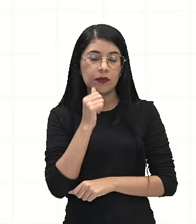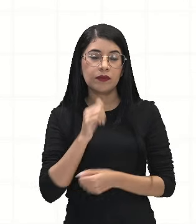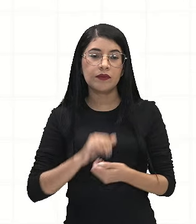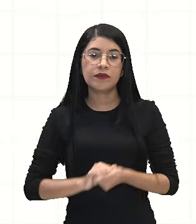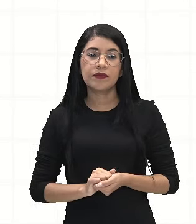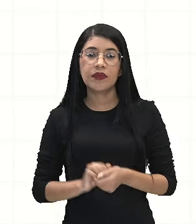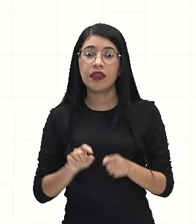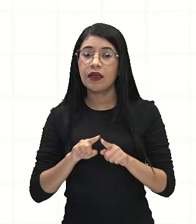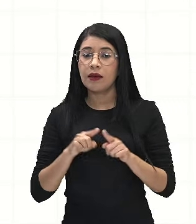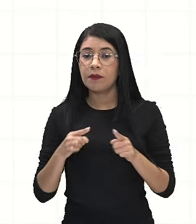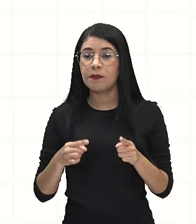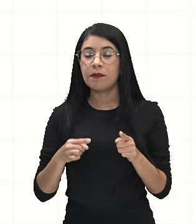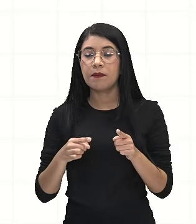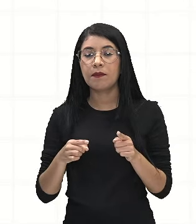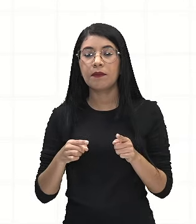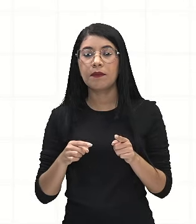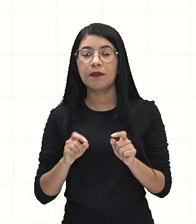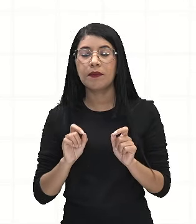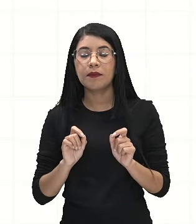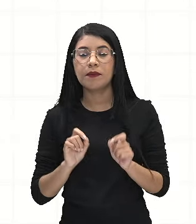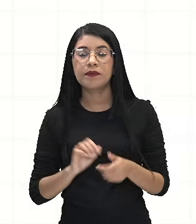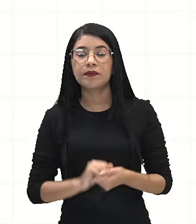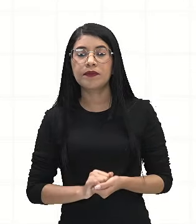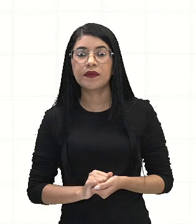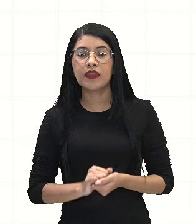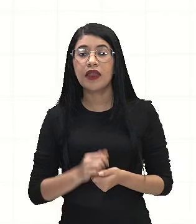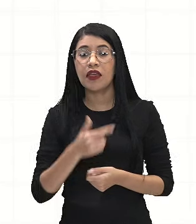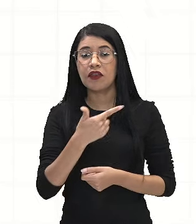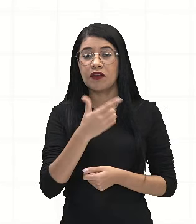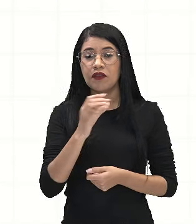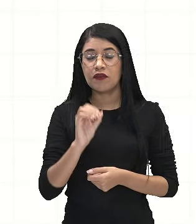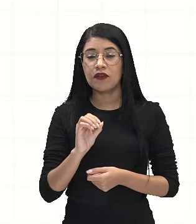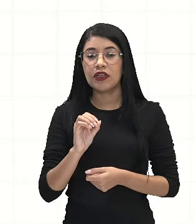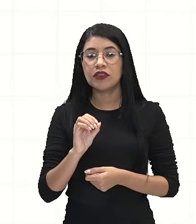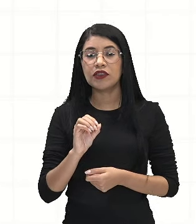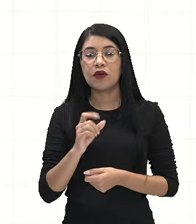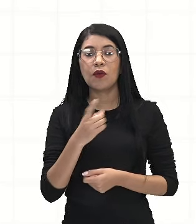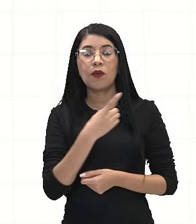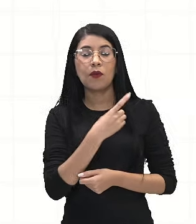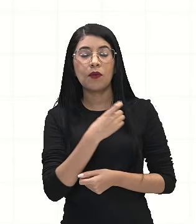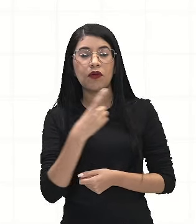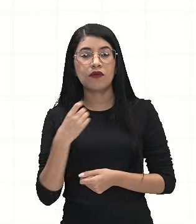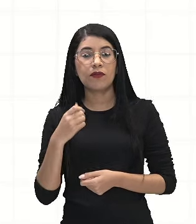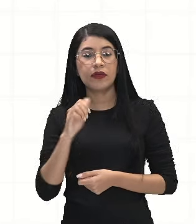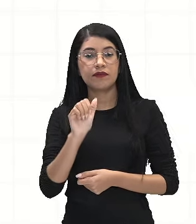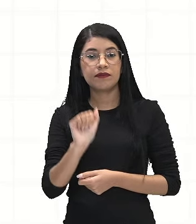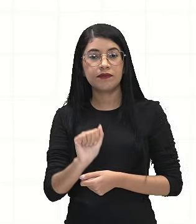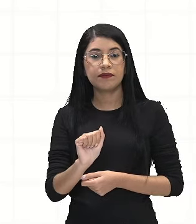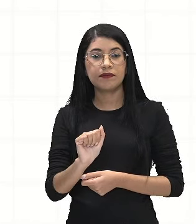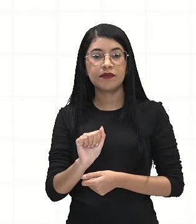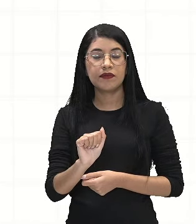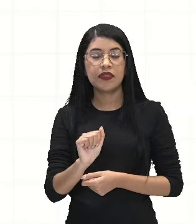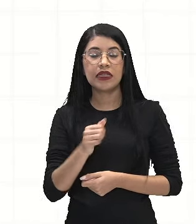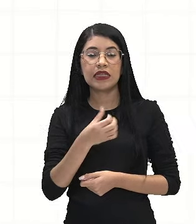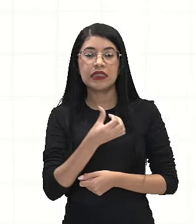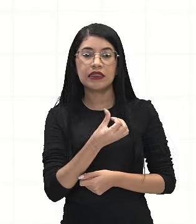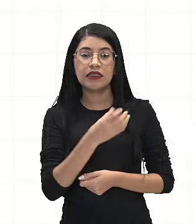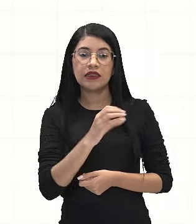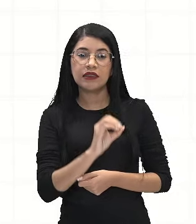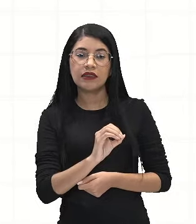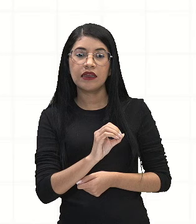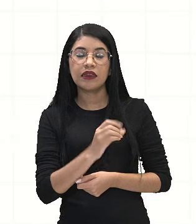E dessas 80 mulheres, 20 preferem o perfume A e 60